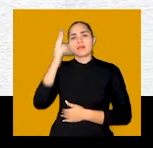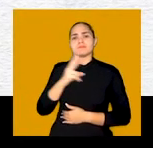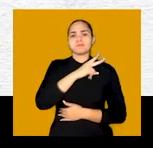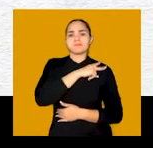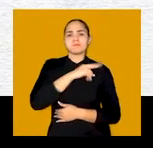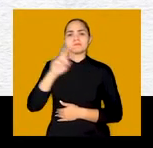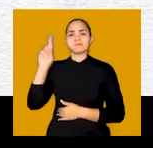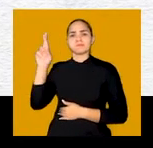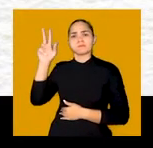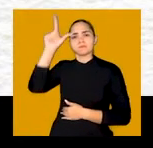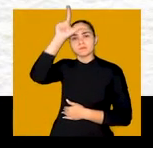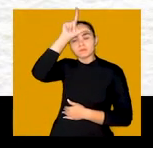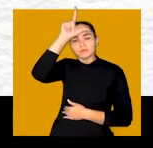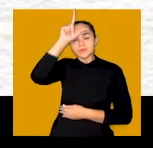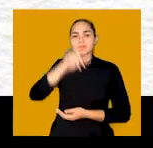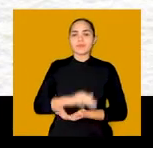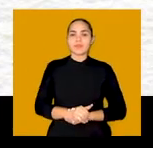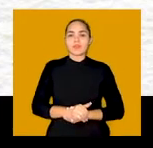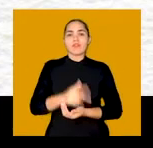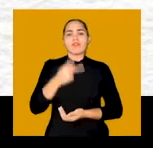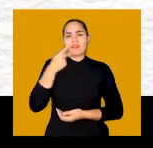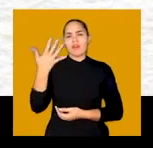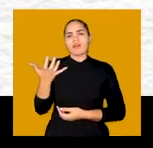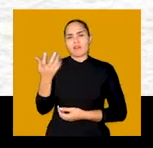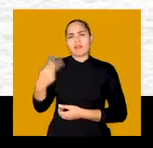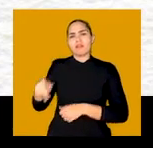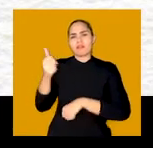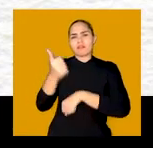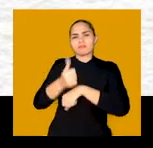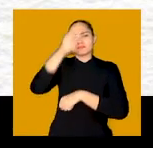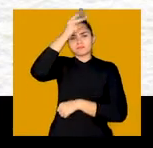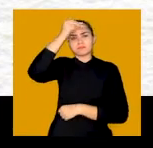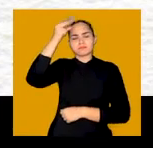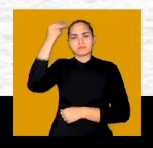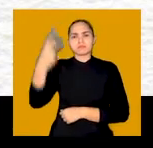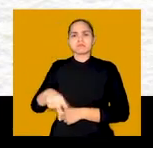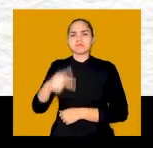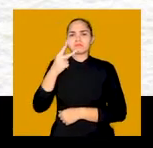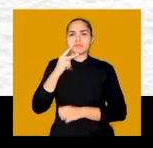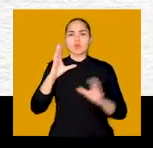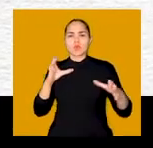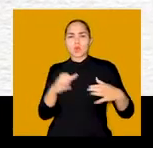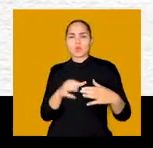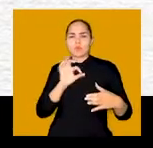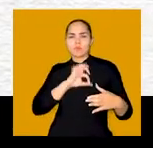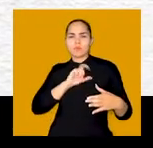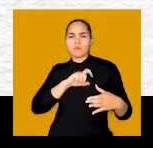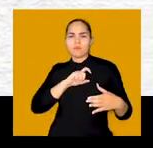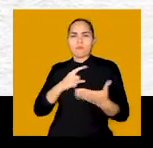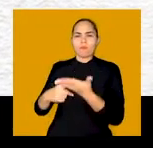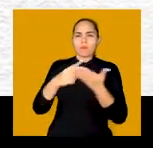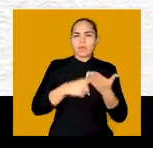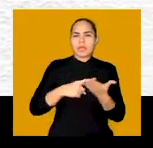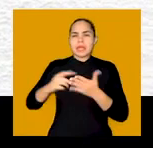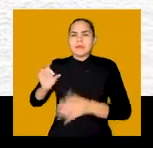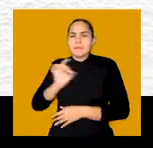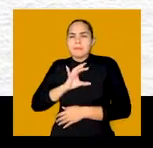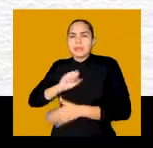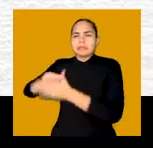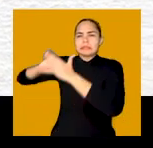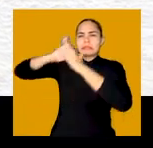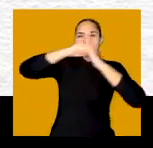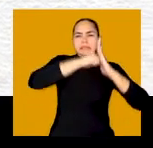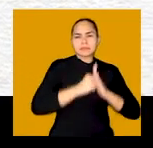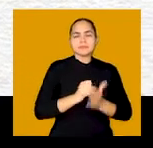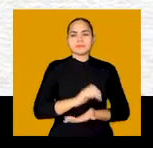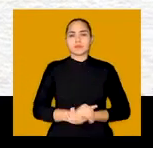dúvida da liderança do capitão. Ele já dizia que queria ser prefeito da cidade. O motim gerou medo, fez o comércio fechar as